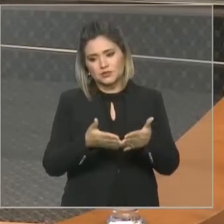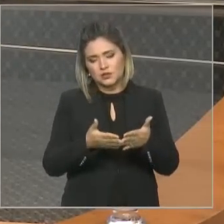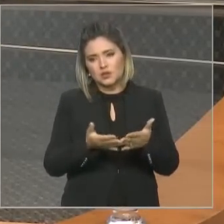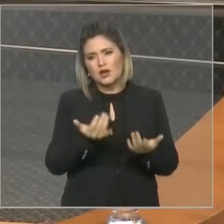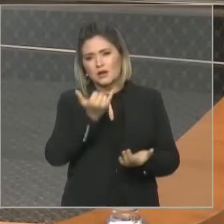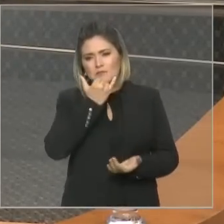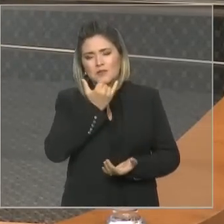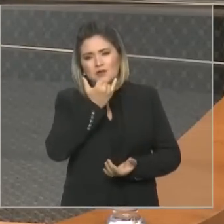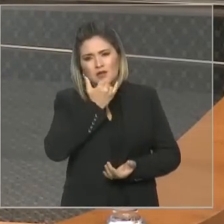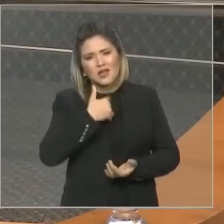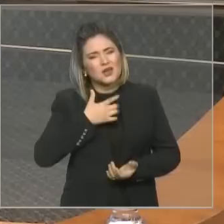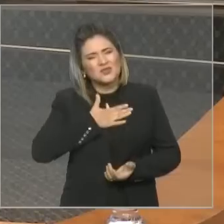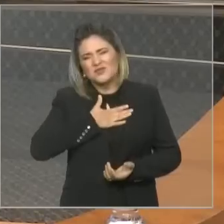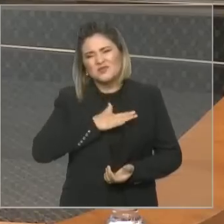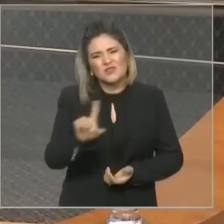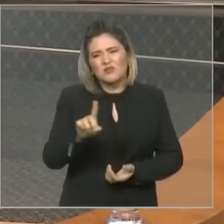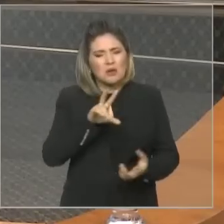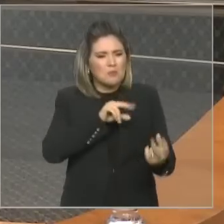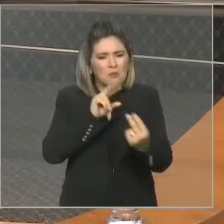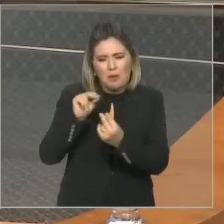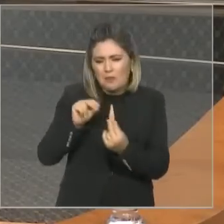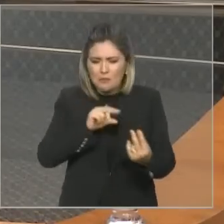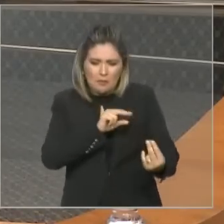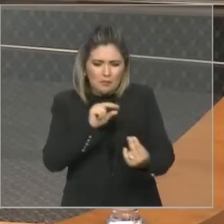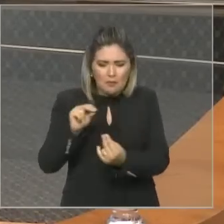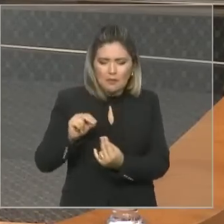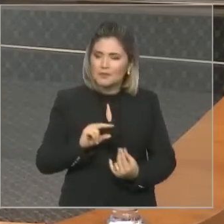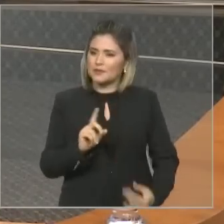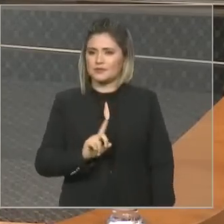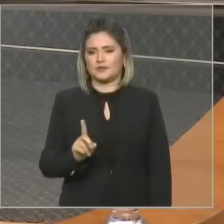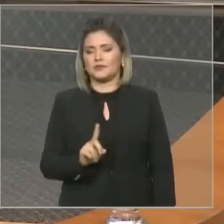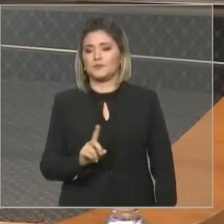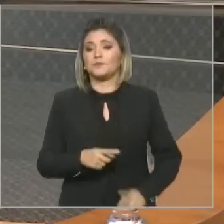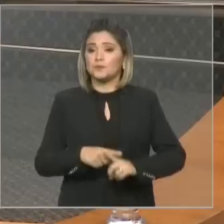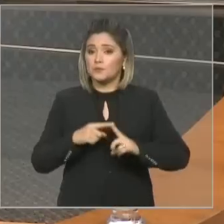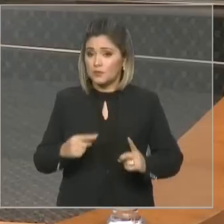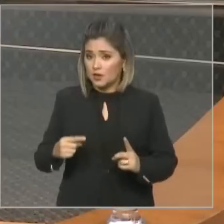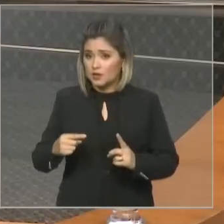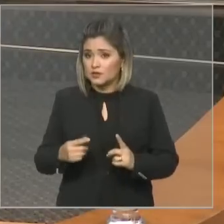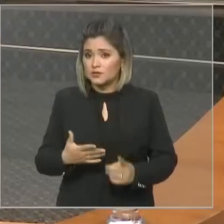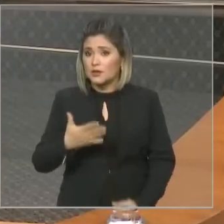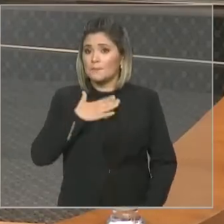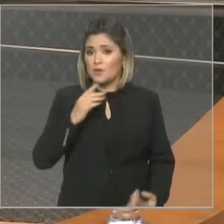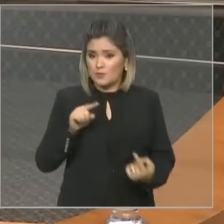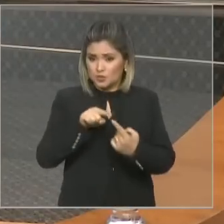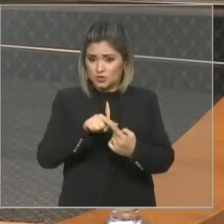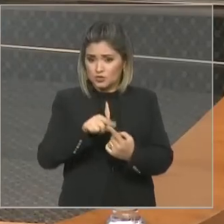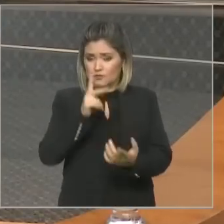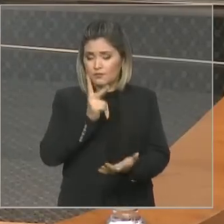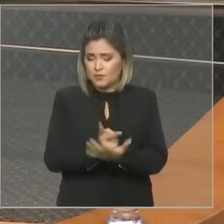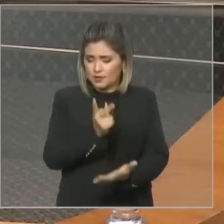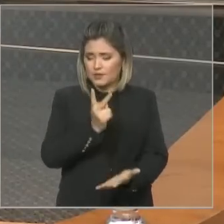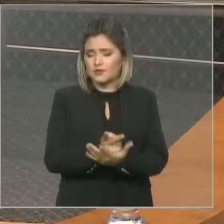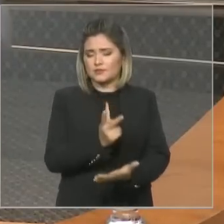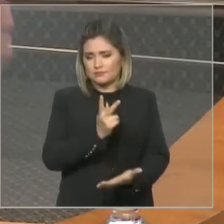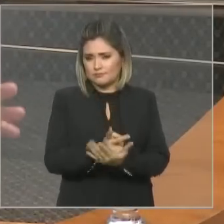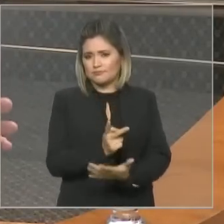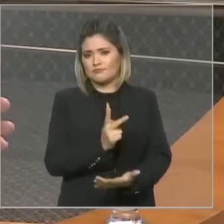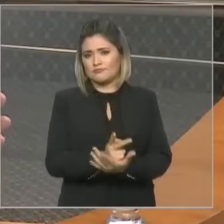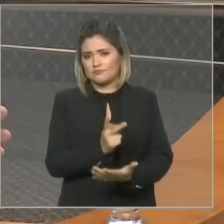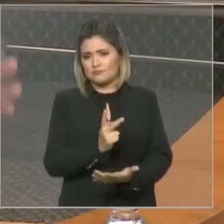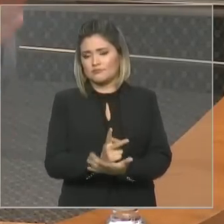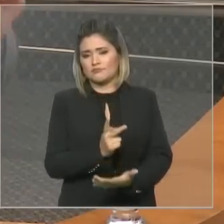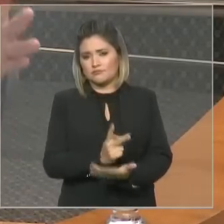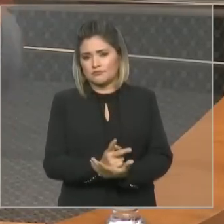discussões pequenas, mas continuo com os mesmos propósitos. E o que eu fiz foi dizer que nenhum parlamento foi